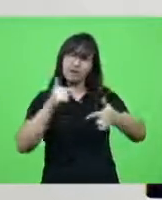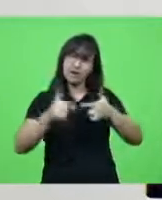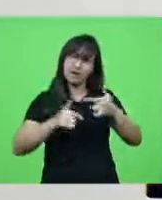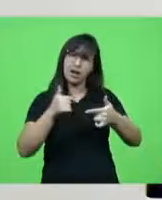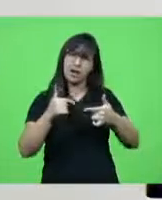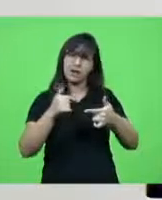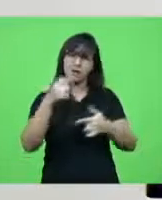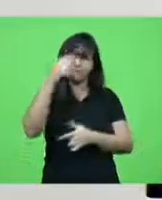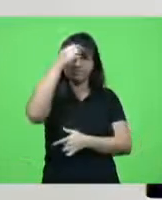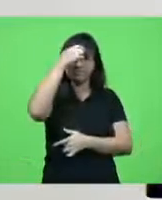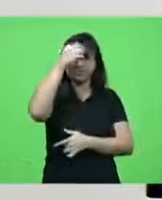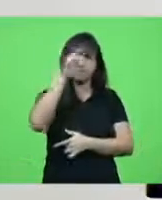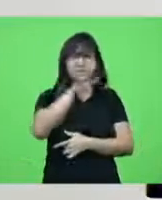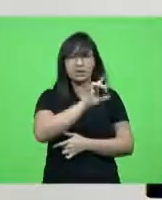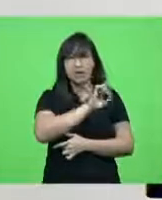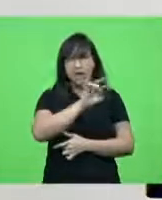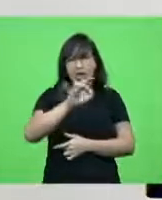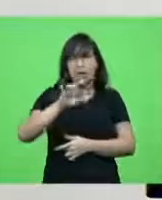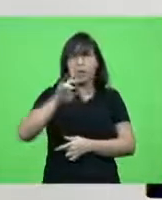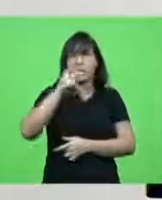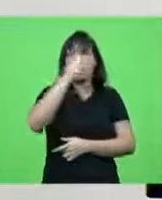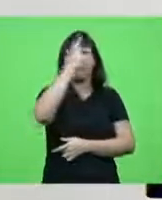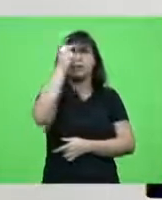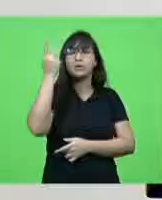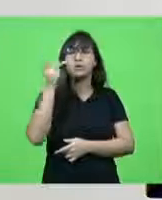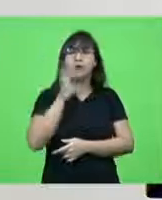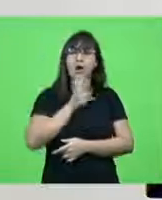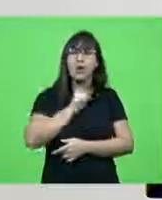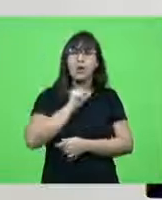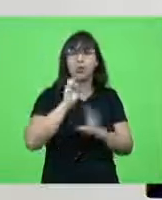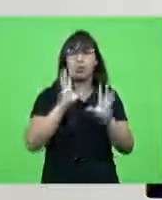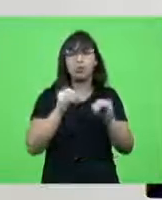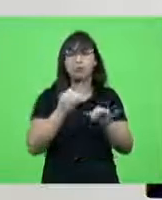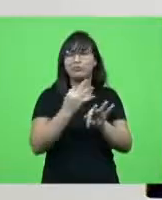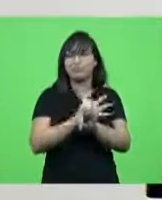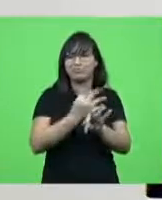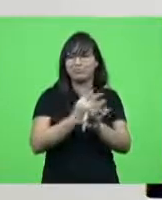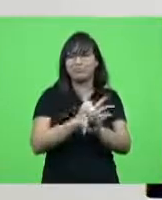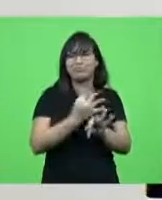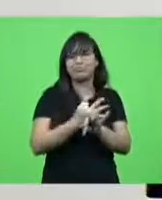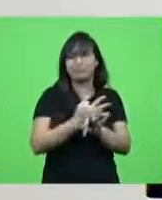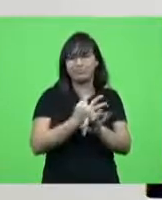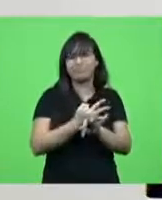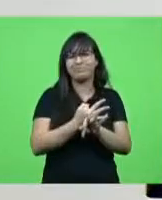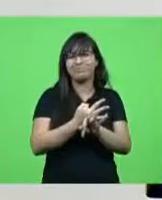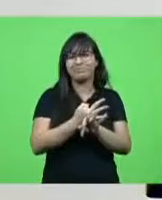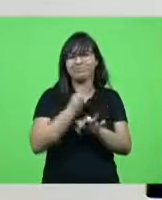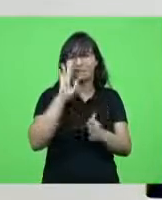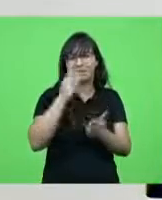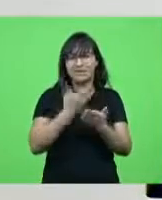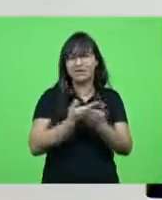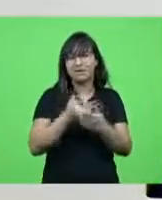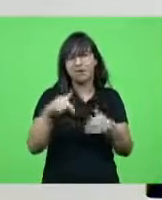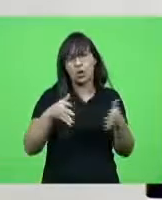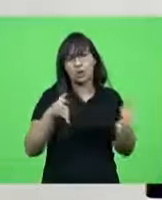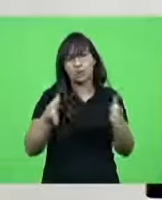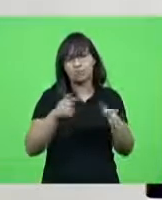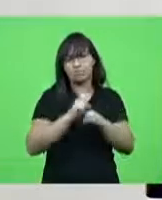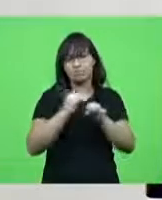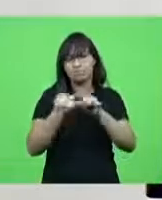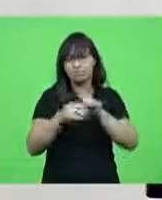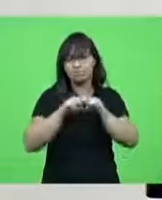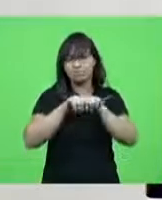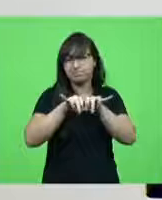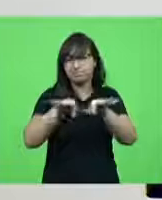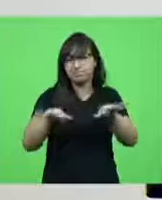conscientização nas pessoas o amor tudo suporta o amor tudo supera e nesse momento de pandemia que não se